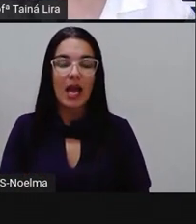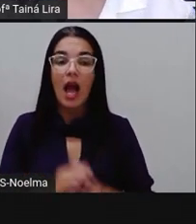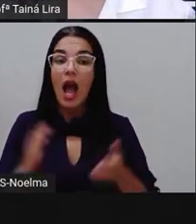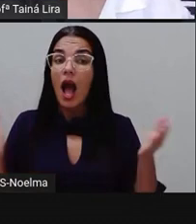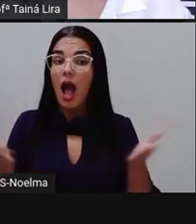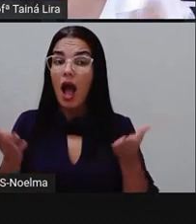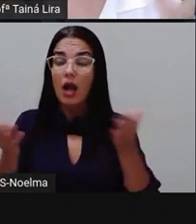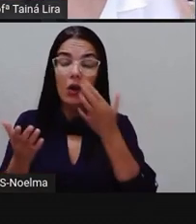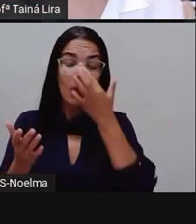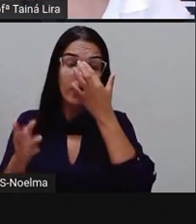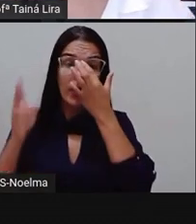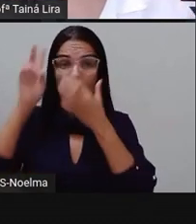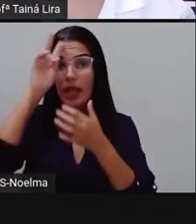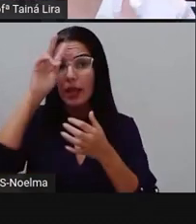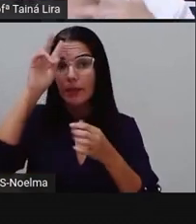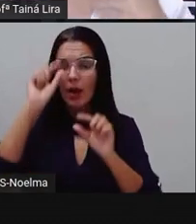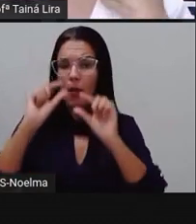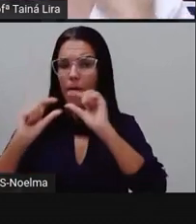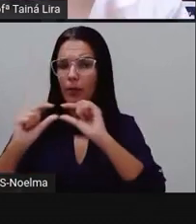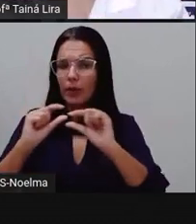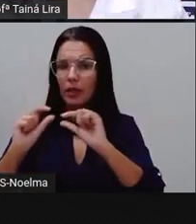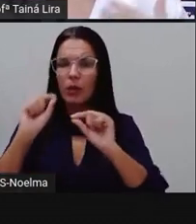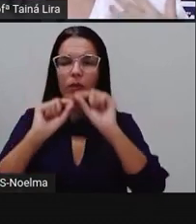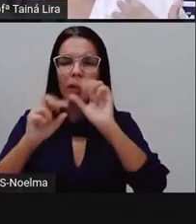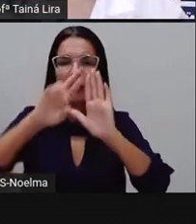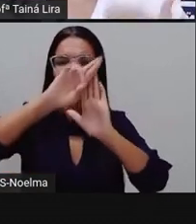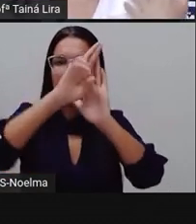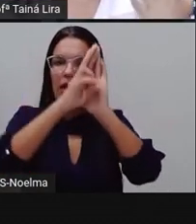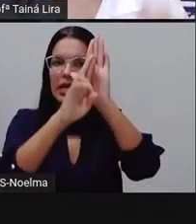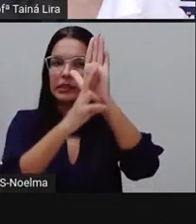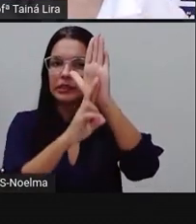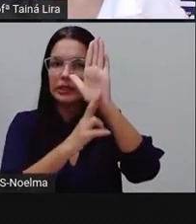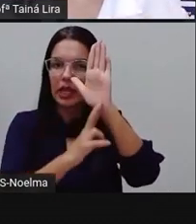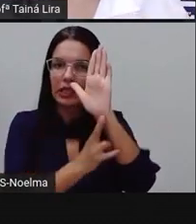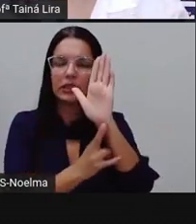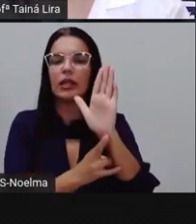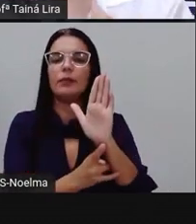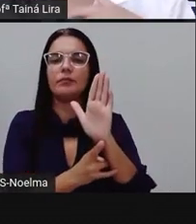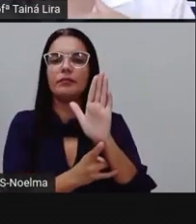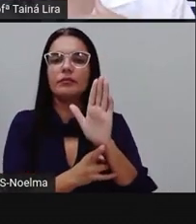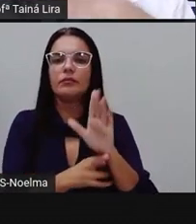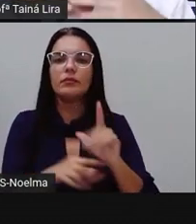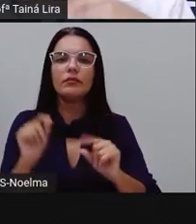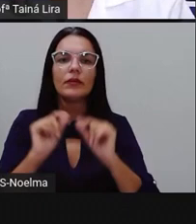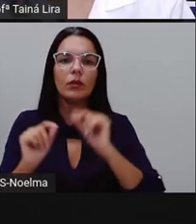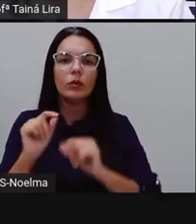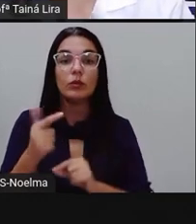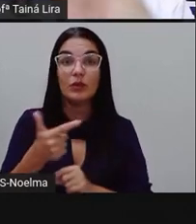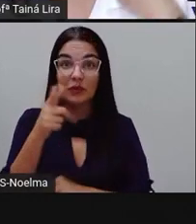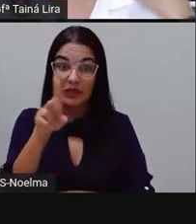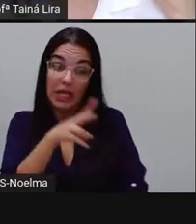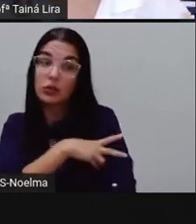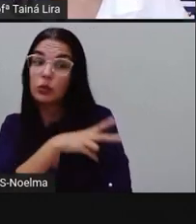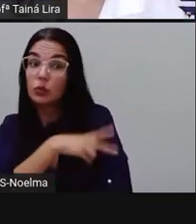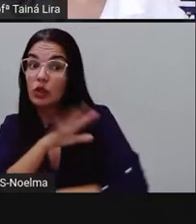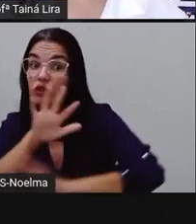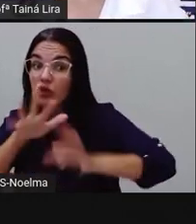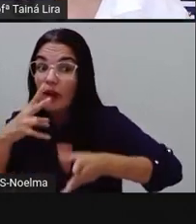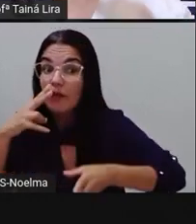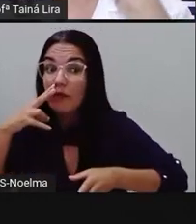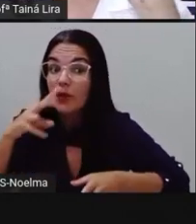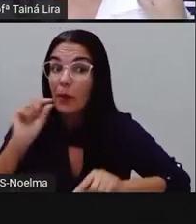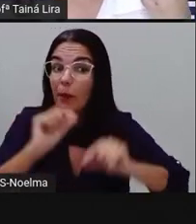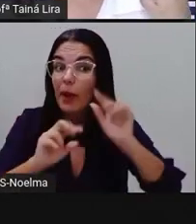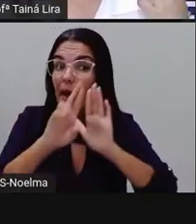E vamos relembrar um pouquinho, já que nós estamos falando aí de receita, tá? O segundo ano já viu que a receita